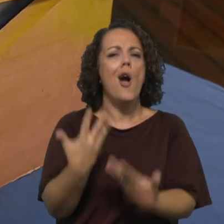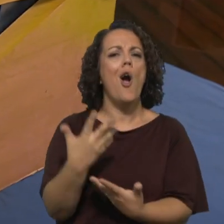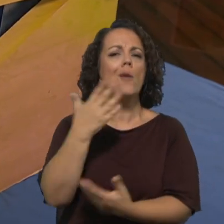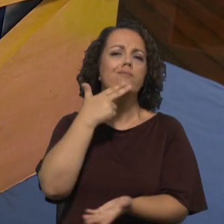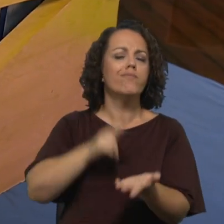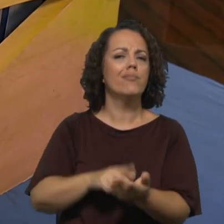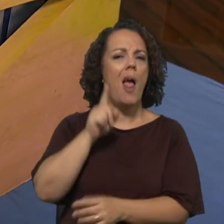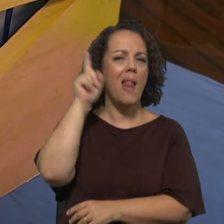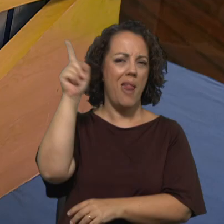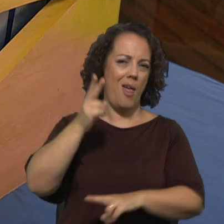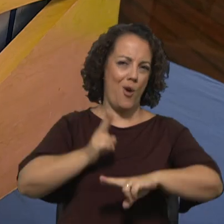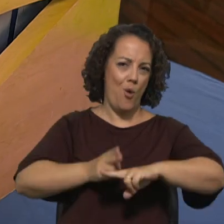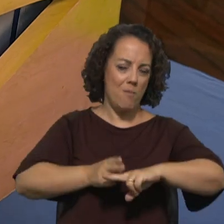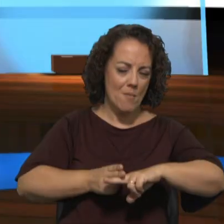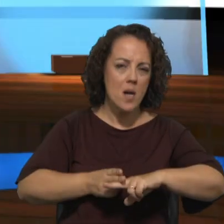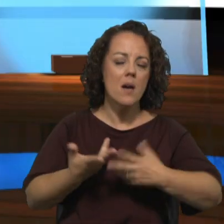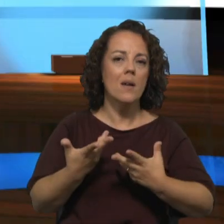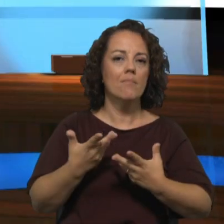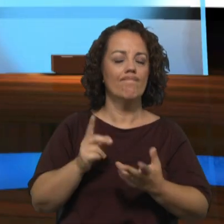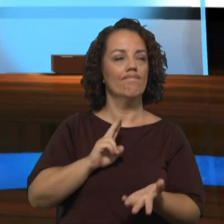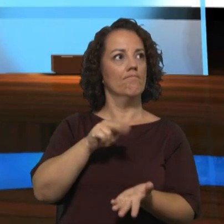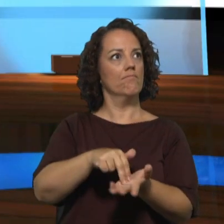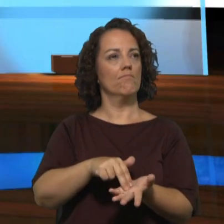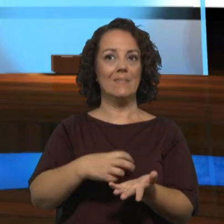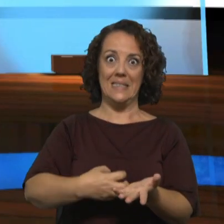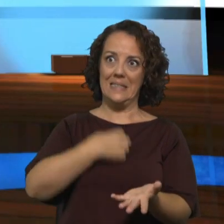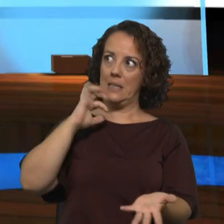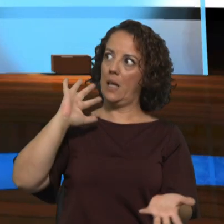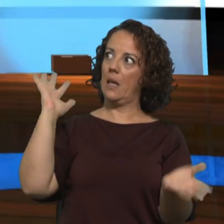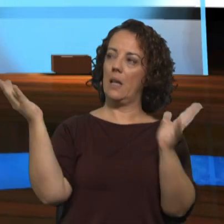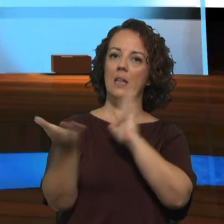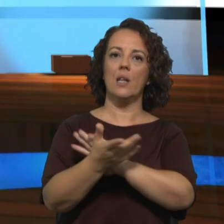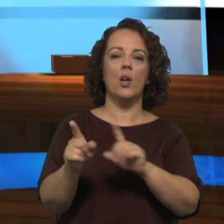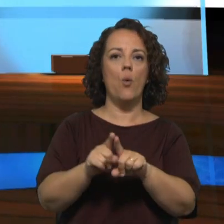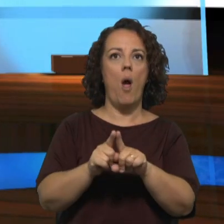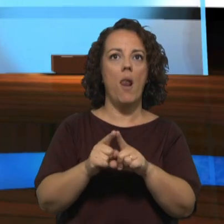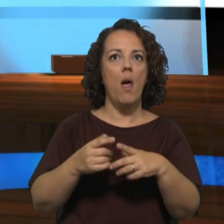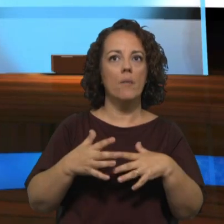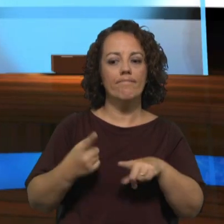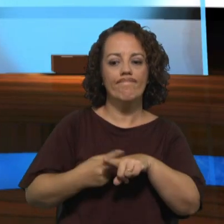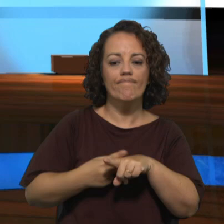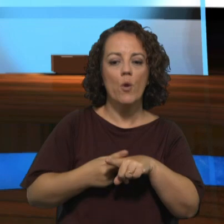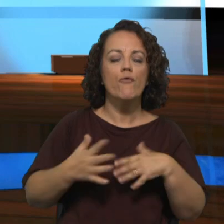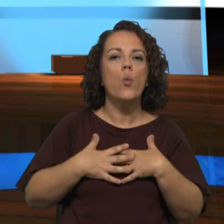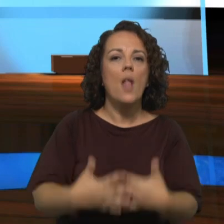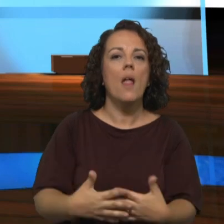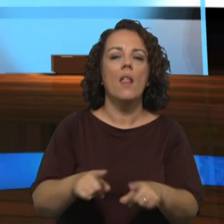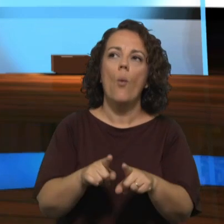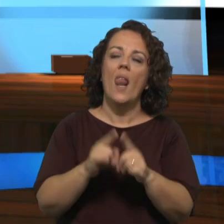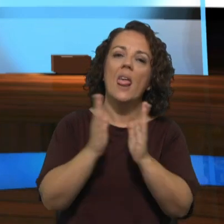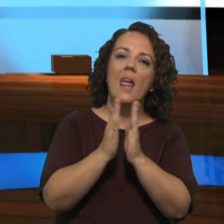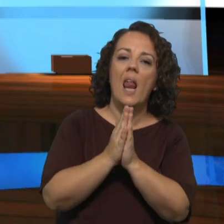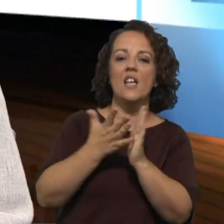sente-se ali também esta vontade, este entusiasmo de uma igreja de estilo novo?